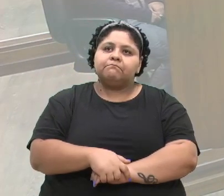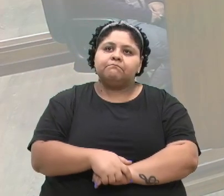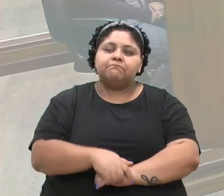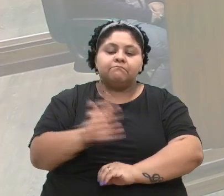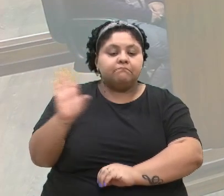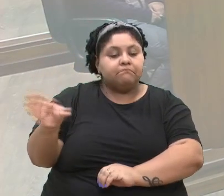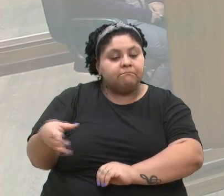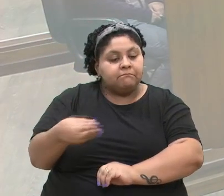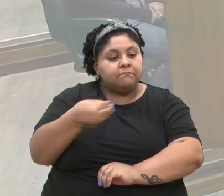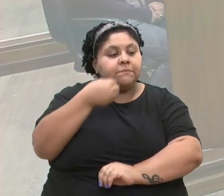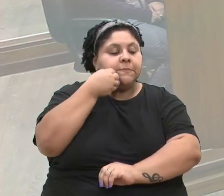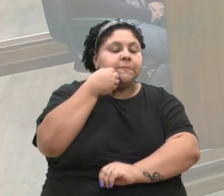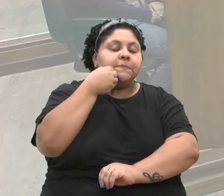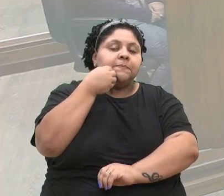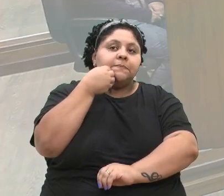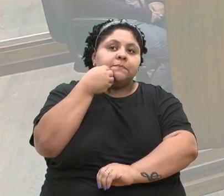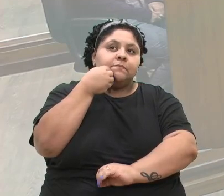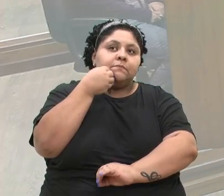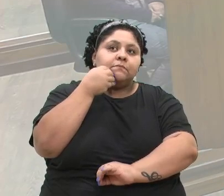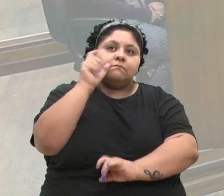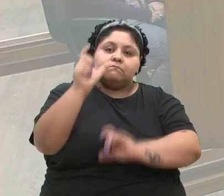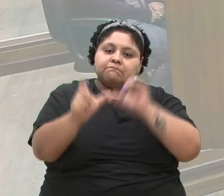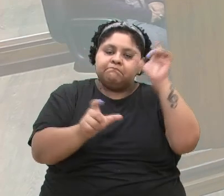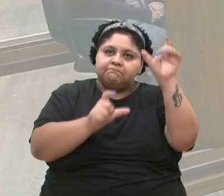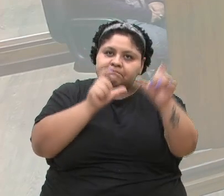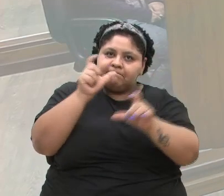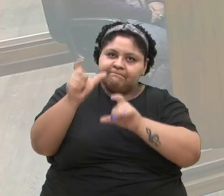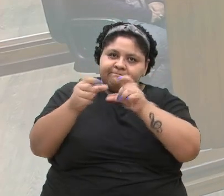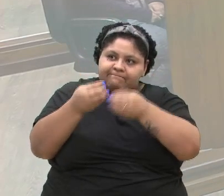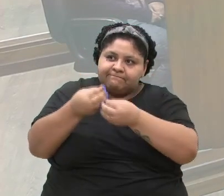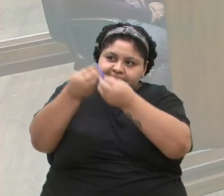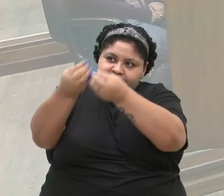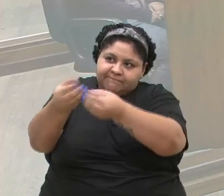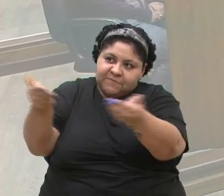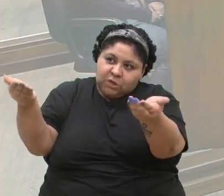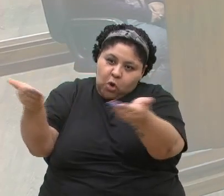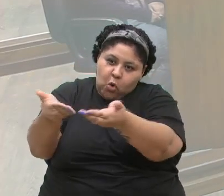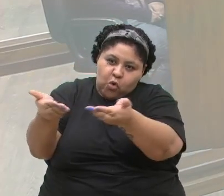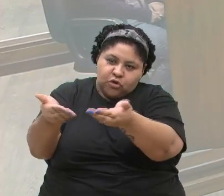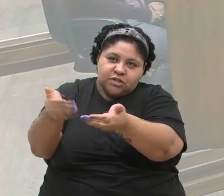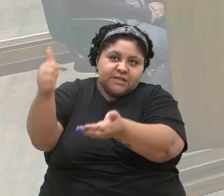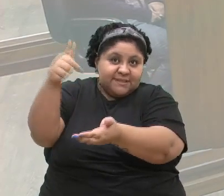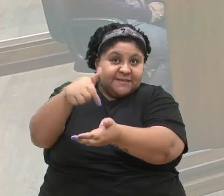oportunidade de que as pessoas lhe conferiram para estar aqui nesse espaço